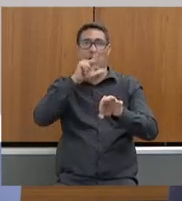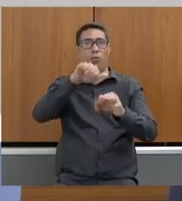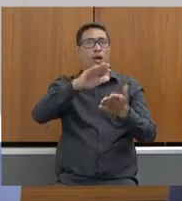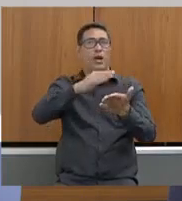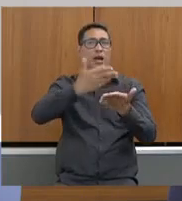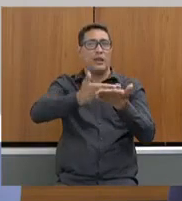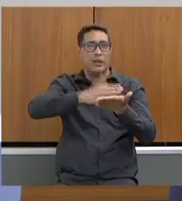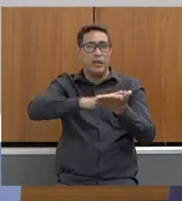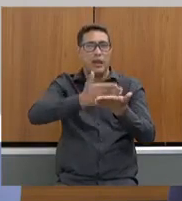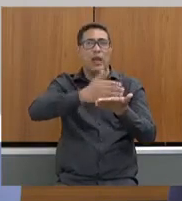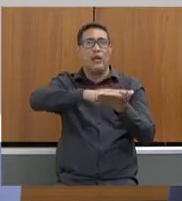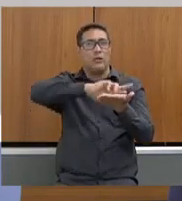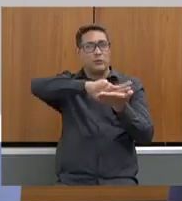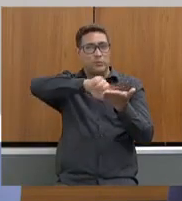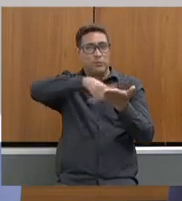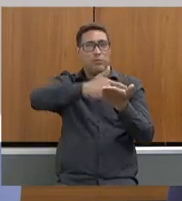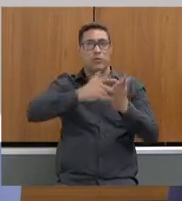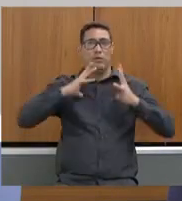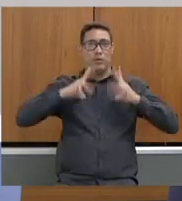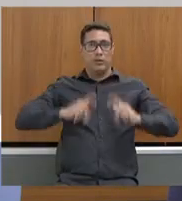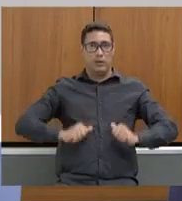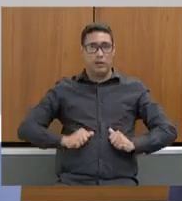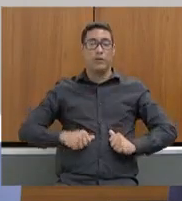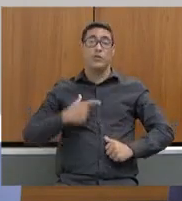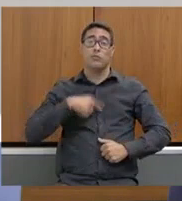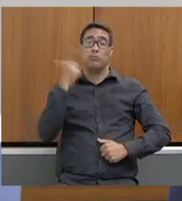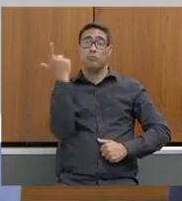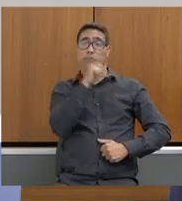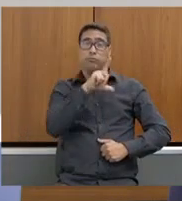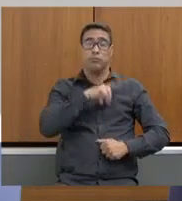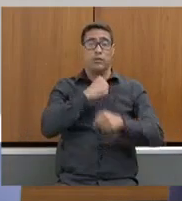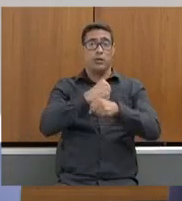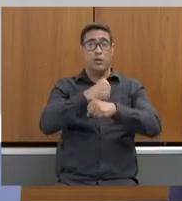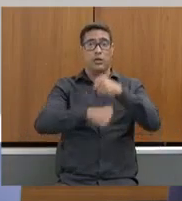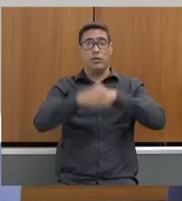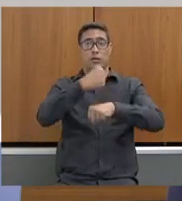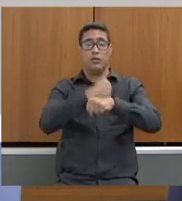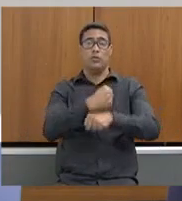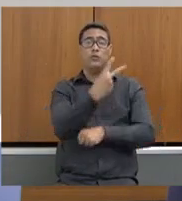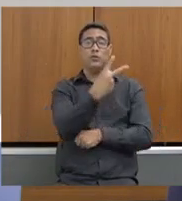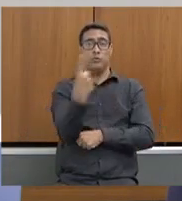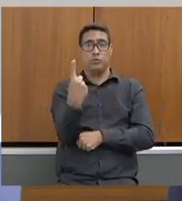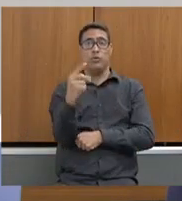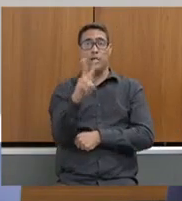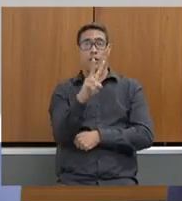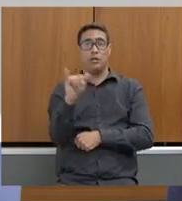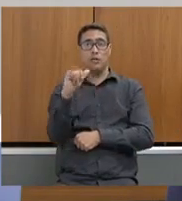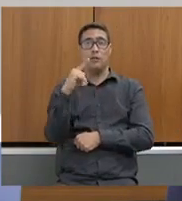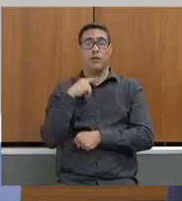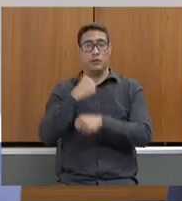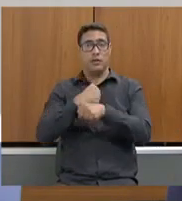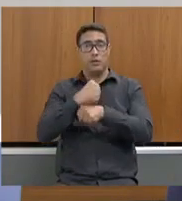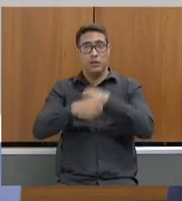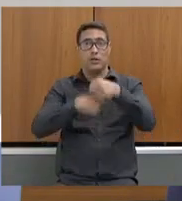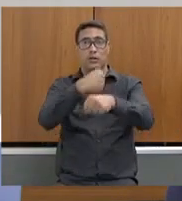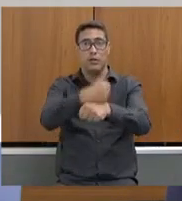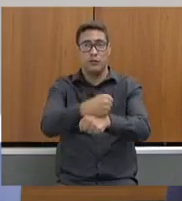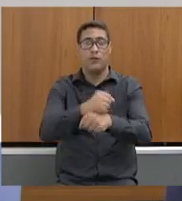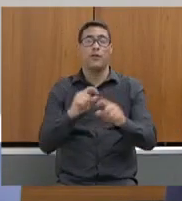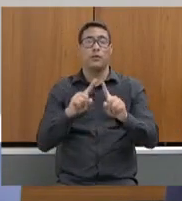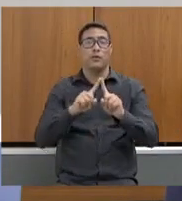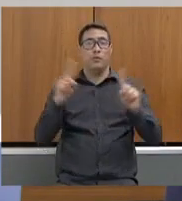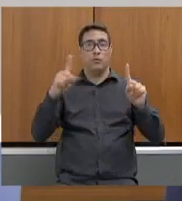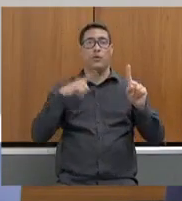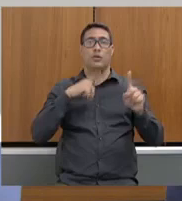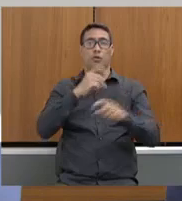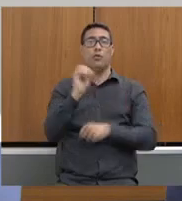comunidades rurais, como eu mencionei. Nós já concluímos esse ano 21 e vamos concluir o ano que vem. Importante dizer